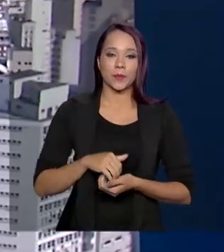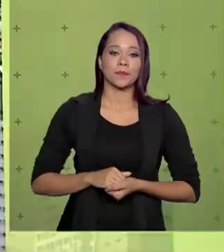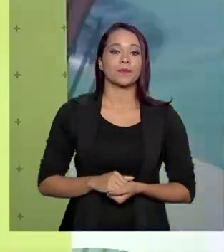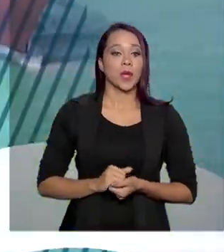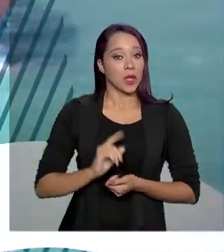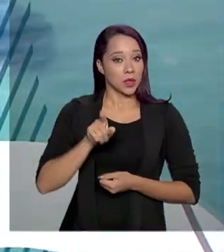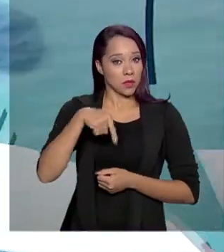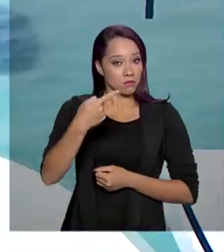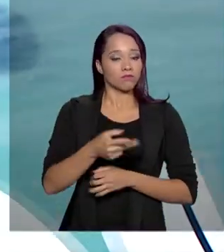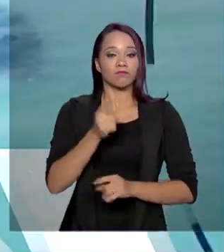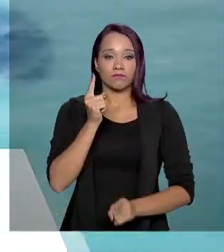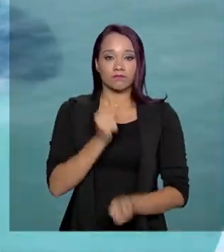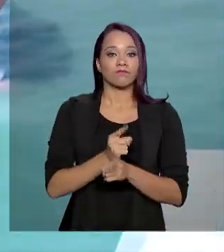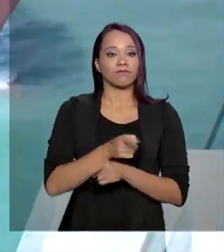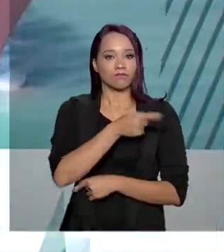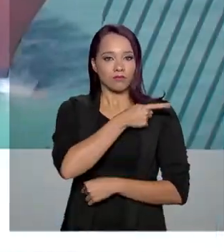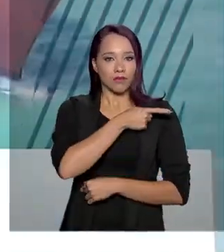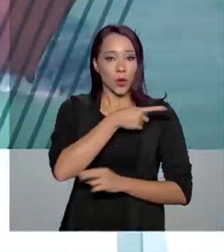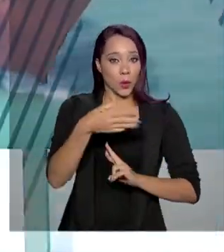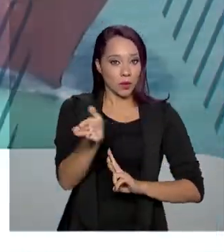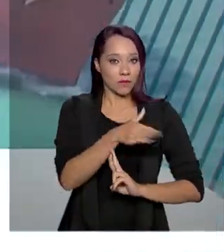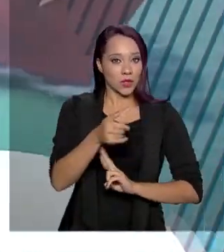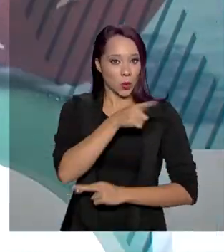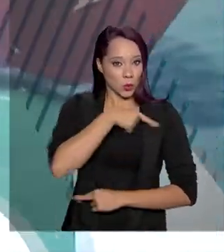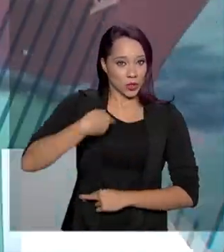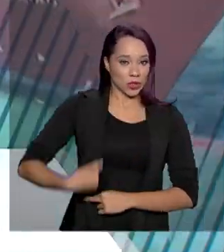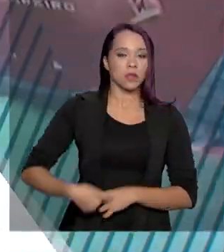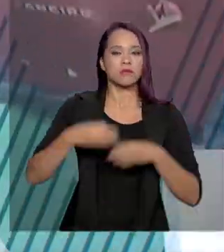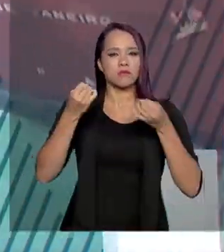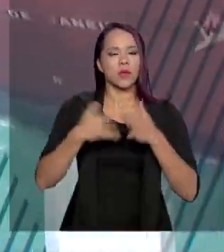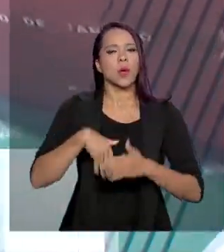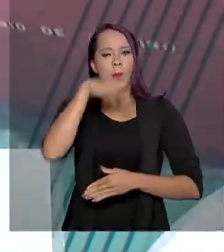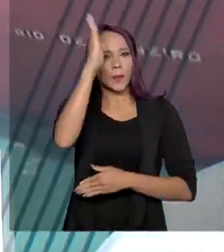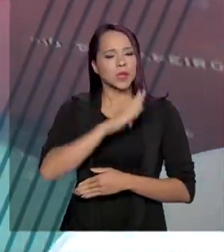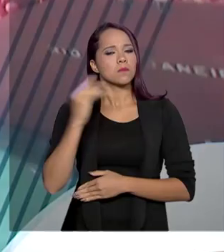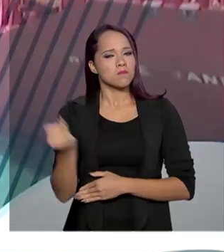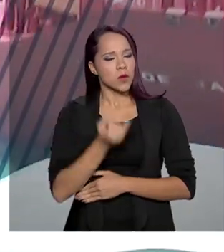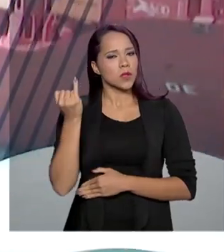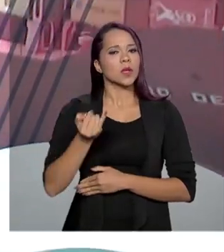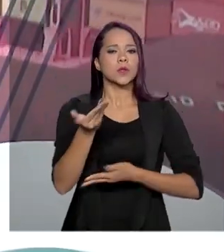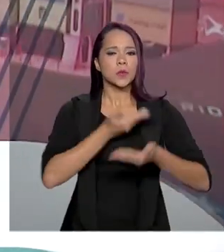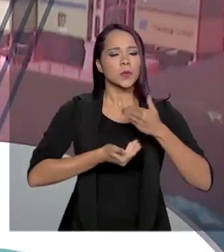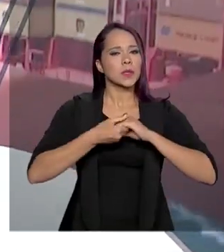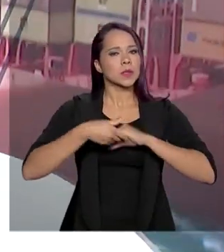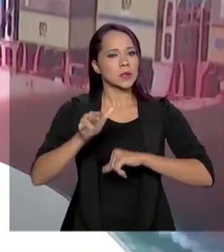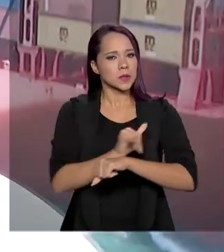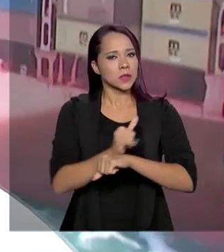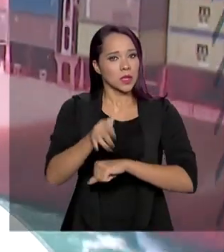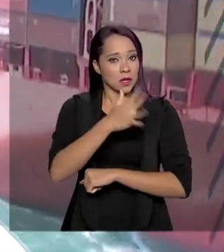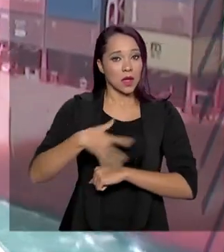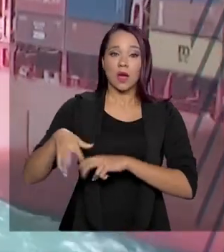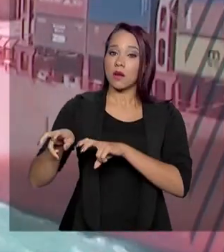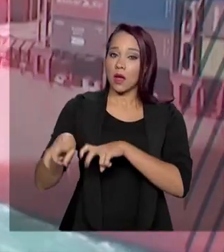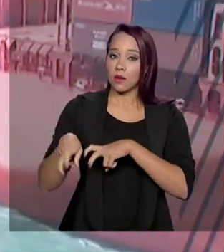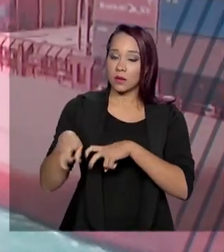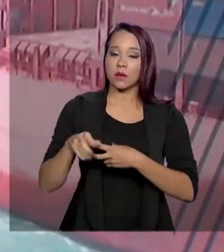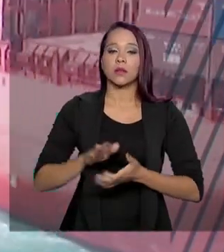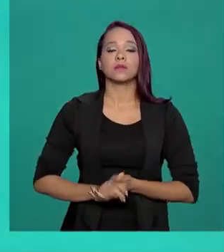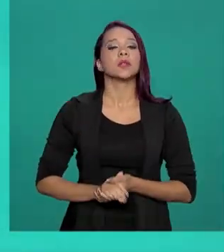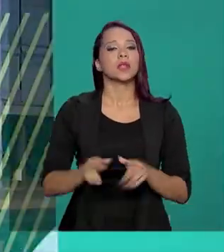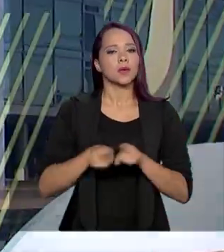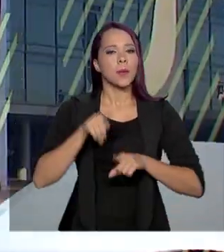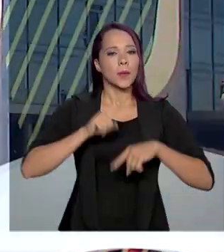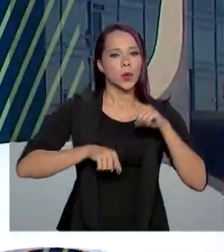Após o encontro, o embaixador chinês afirmou que o Brasil é um importante parceiro estratégico na área do agronegócio e que